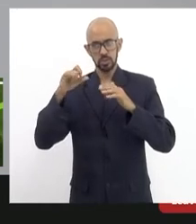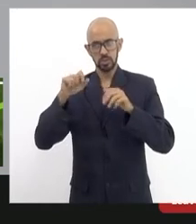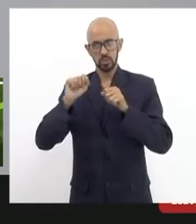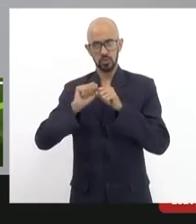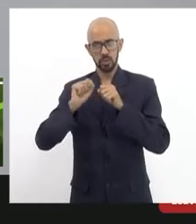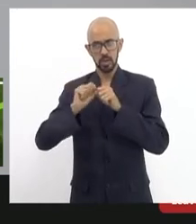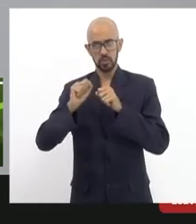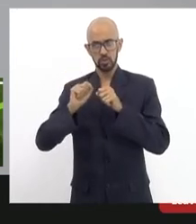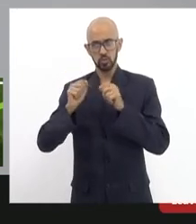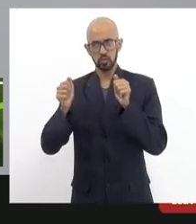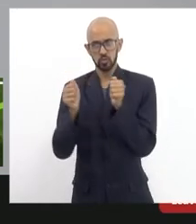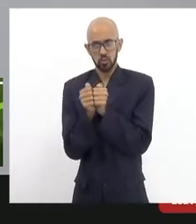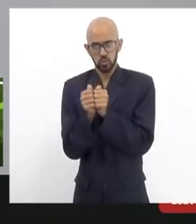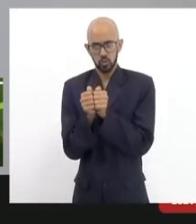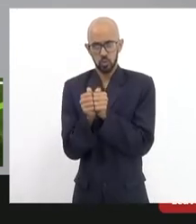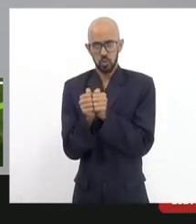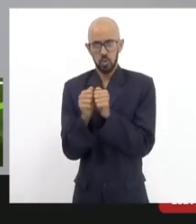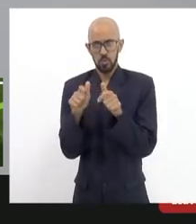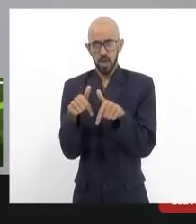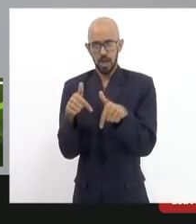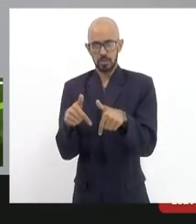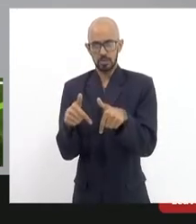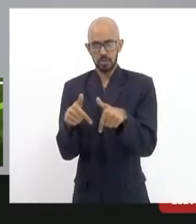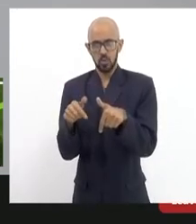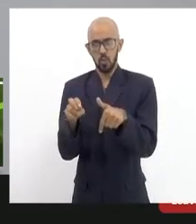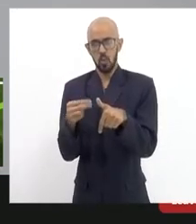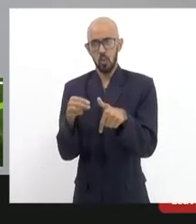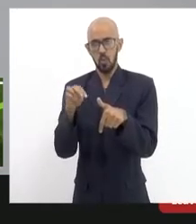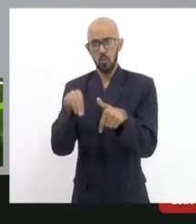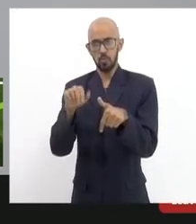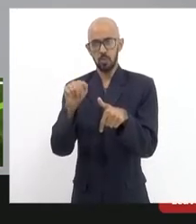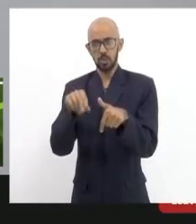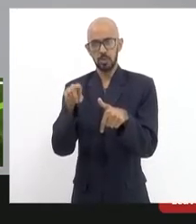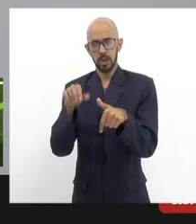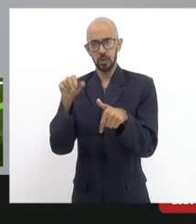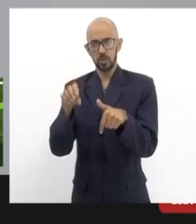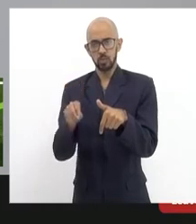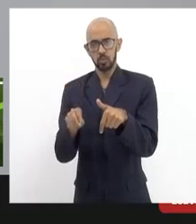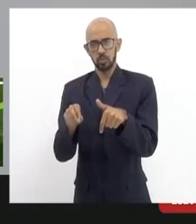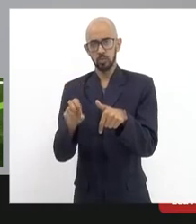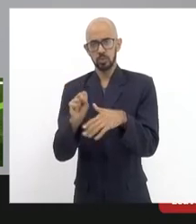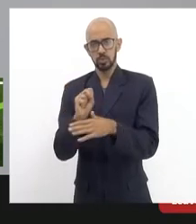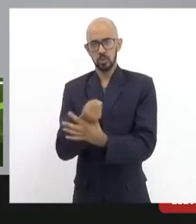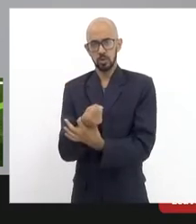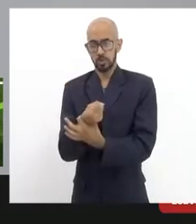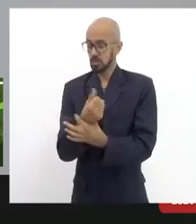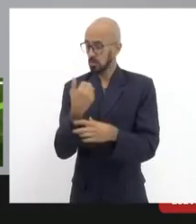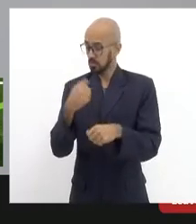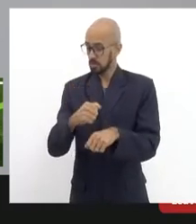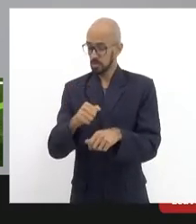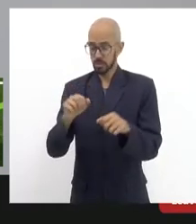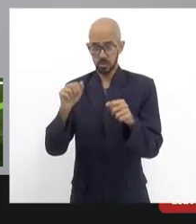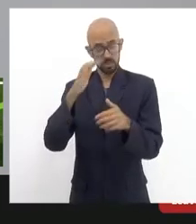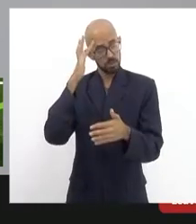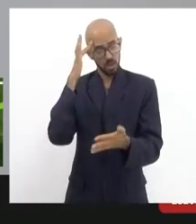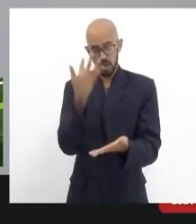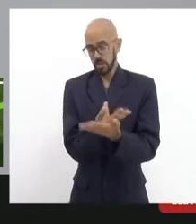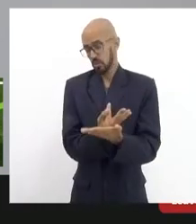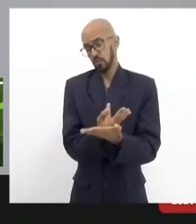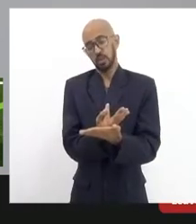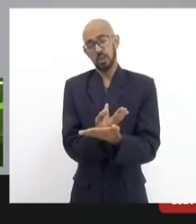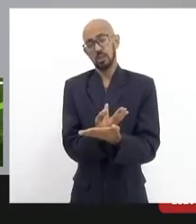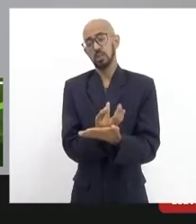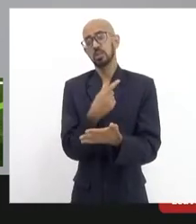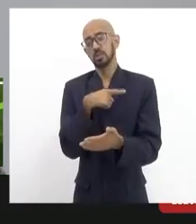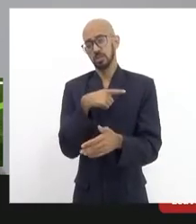entrar com uma ação de execução ou um mandado de segurança tem uma decisão transitada e julgada ela tem que ser cumprida tem remédios jurídicos para isso